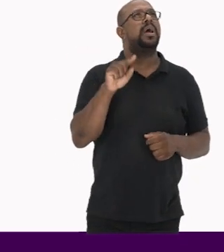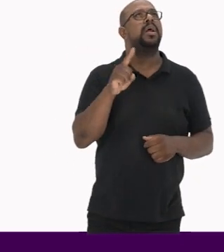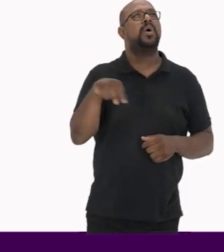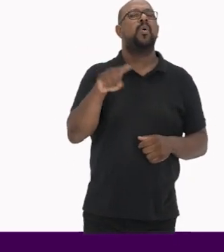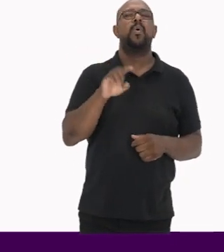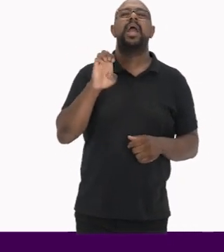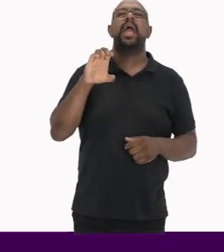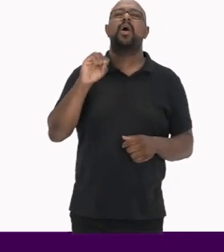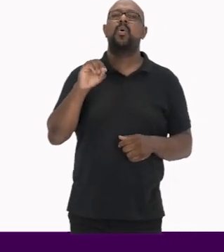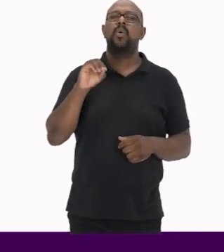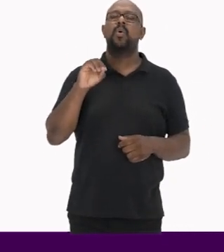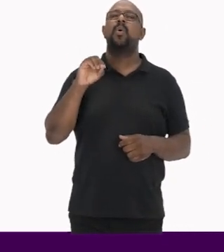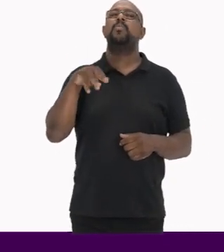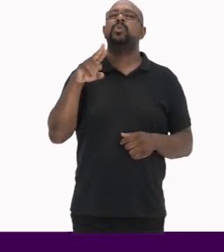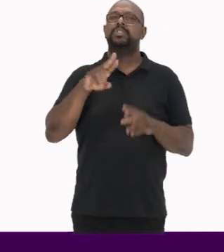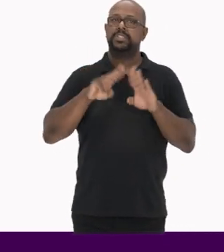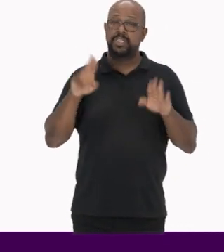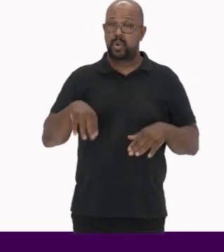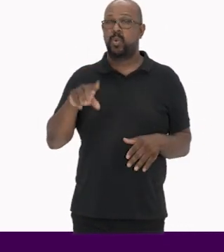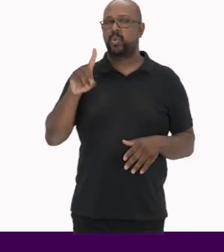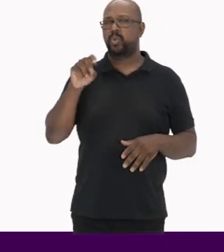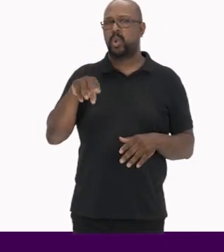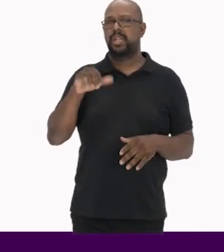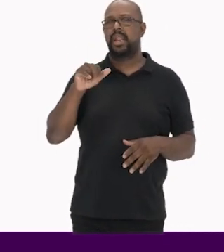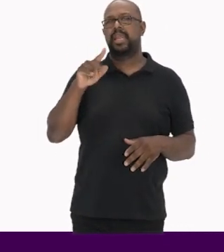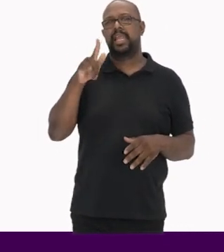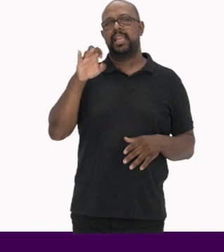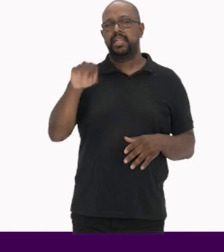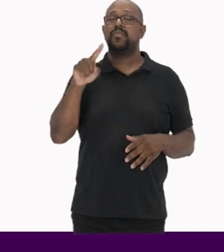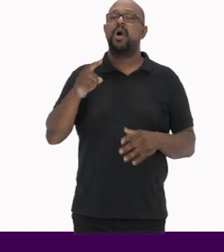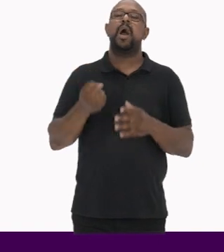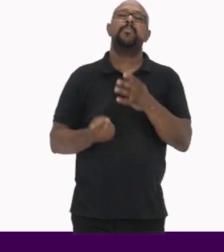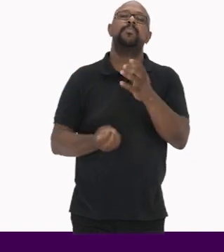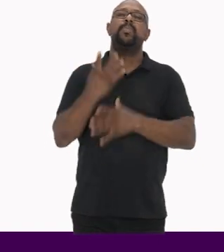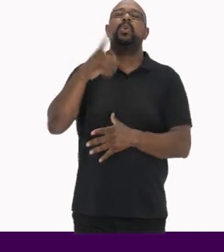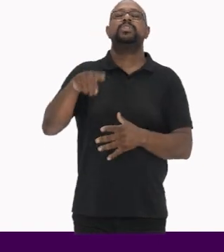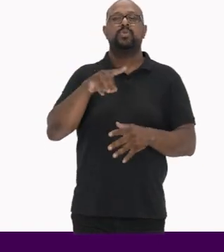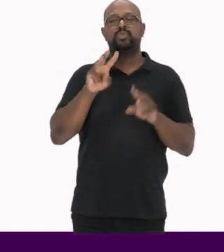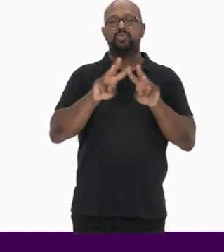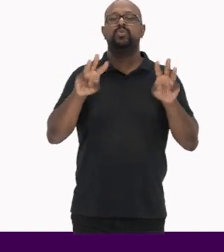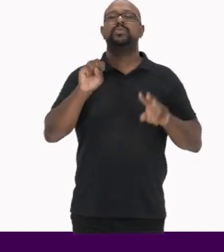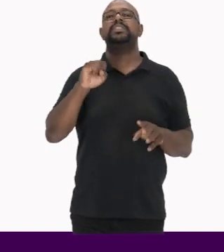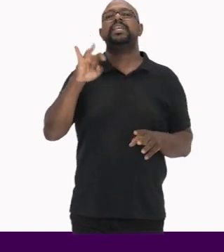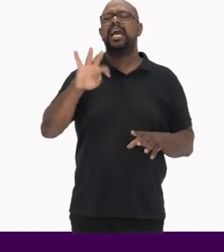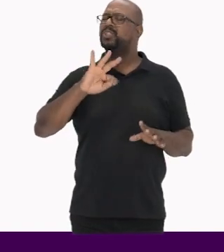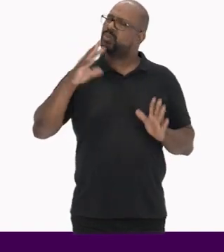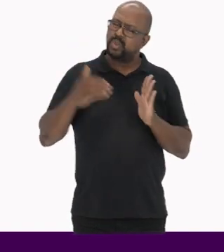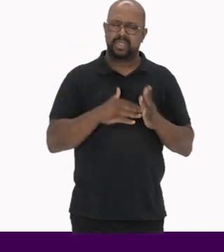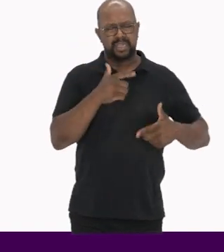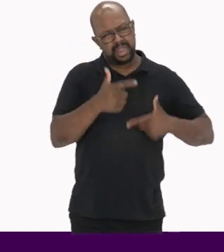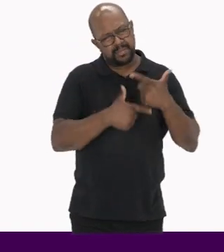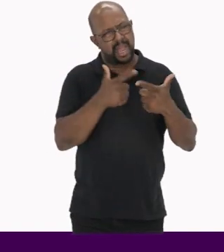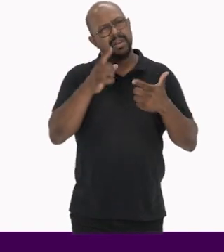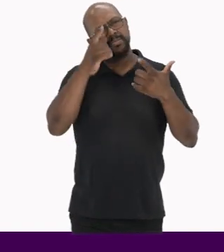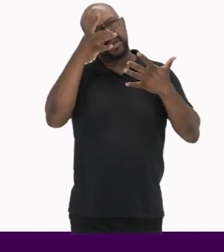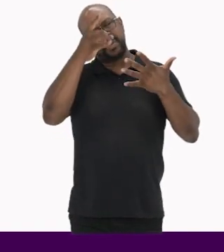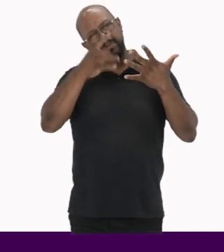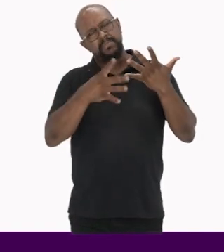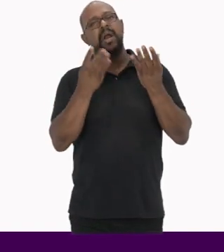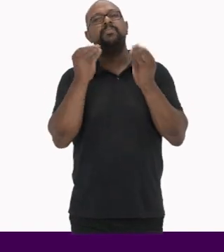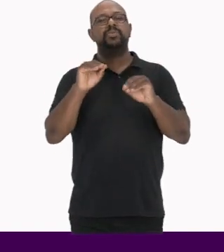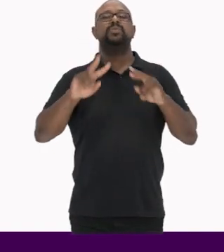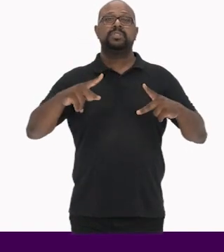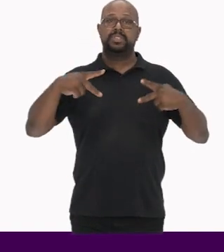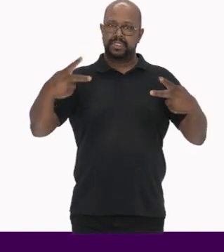recentemente Com o Ecomuseu Quilombo Dona Belina Foi a produção de um site Onde todo o trabalho é relatado Os patrimônios identificados pela